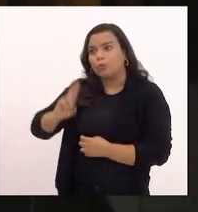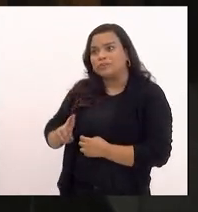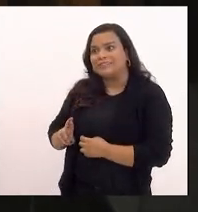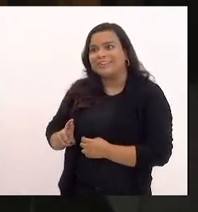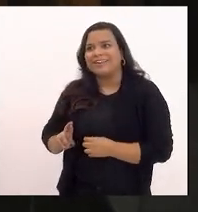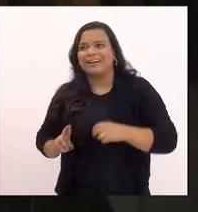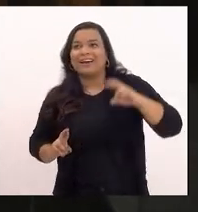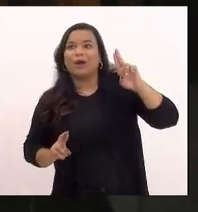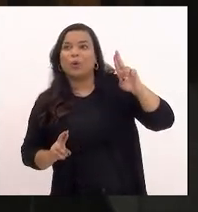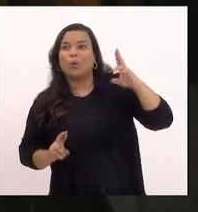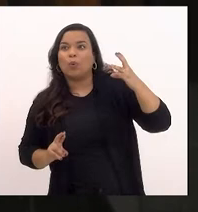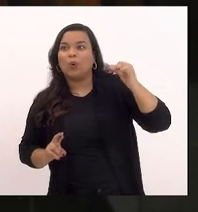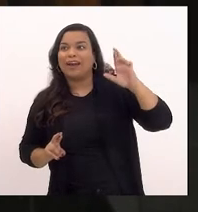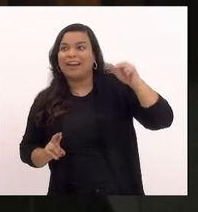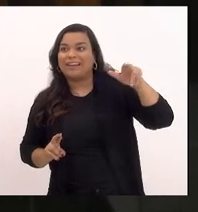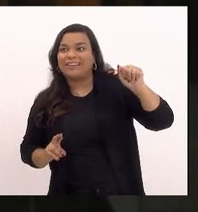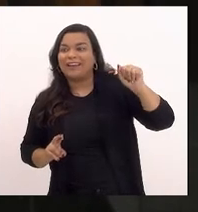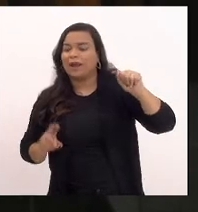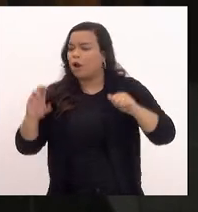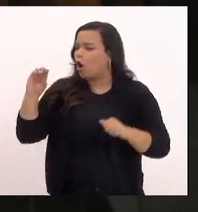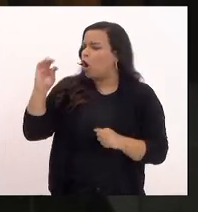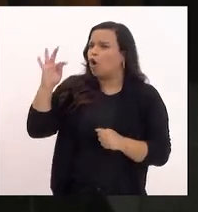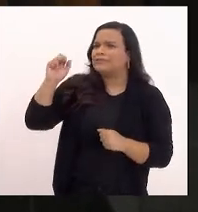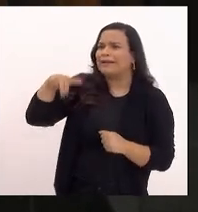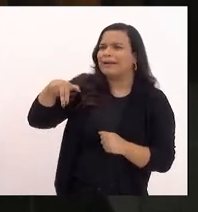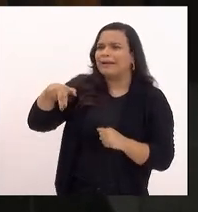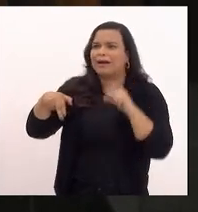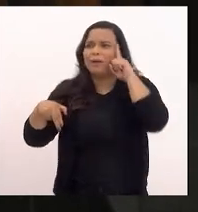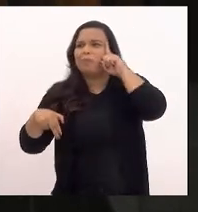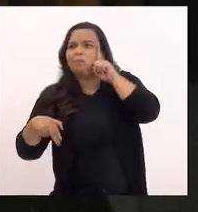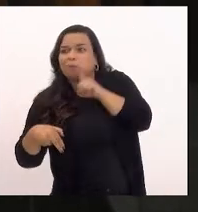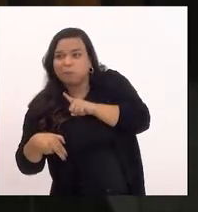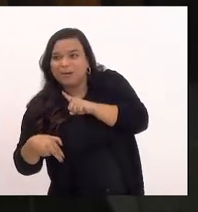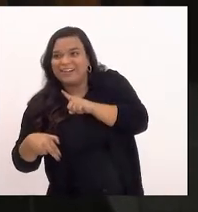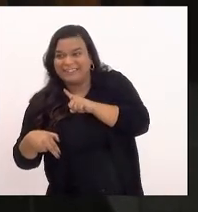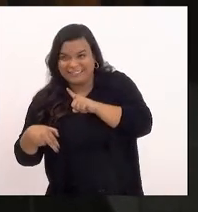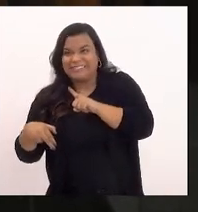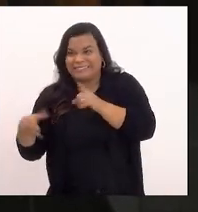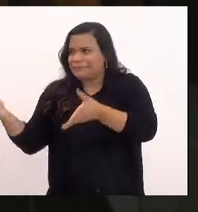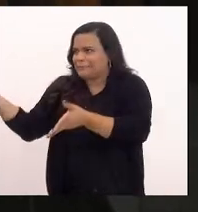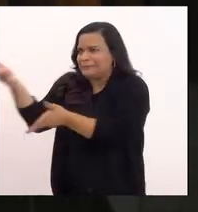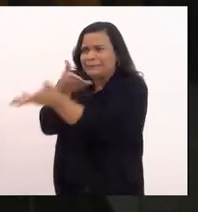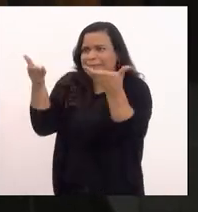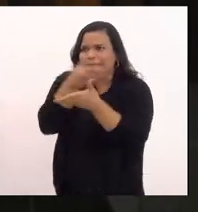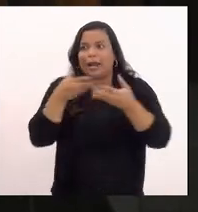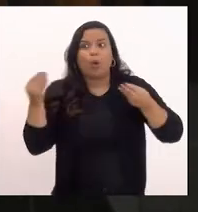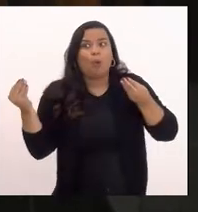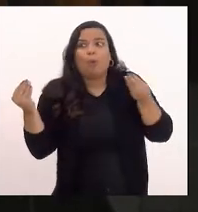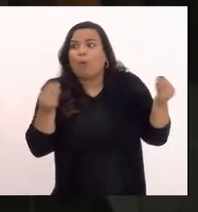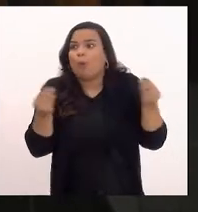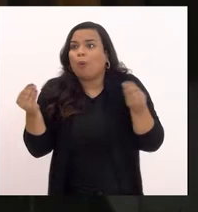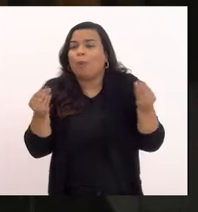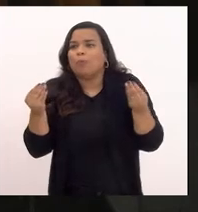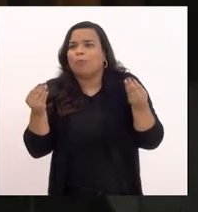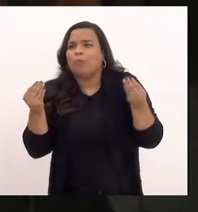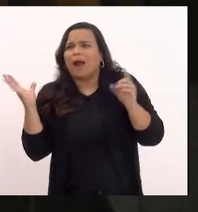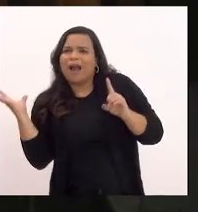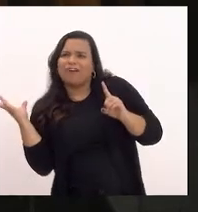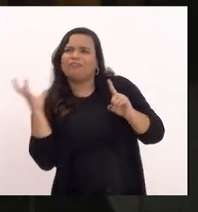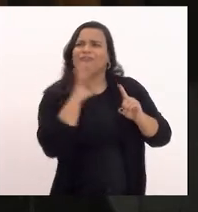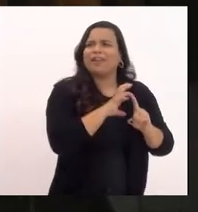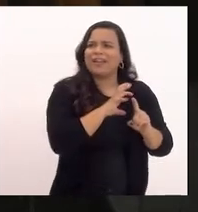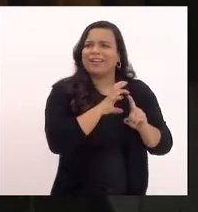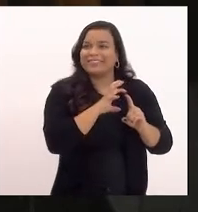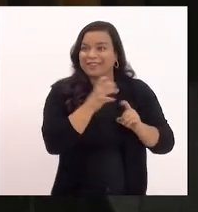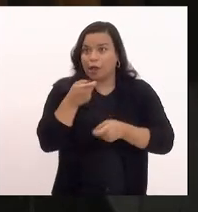OTAN Estados Unidos afetaria está afetando tanto a